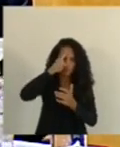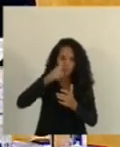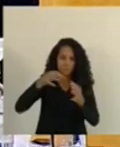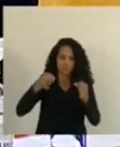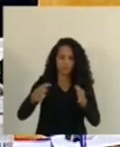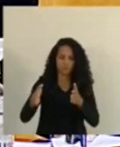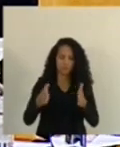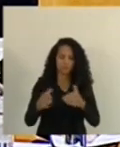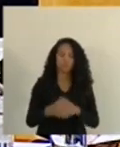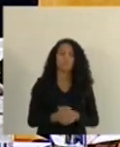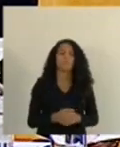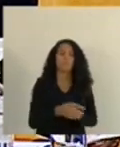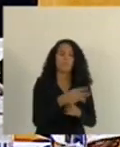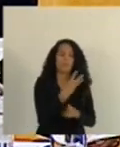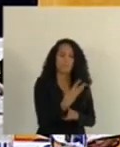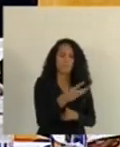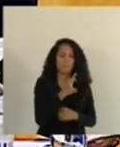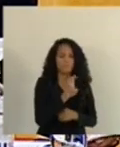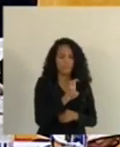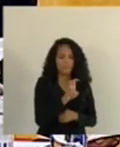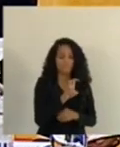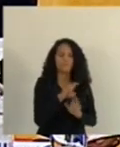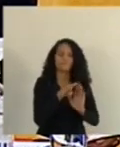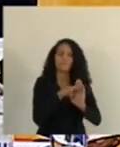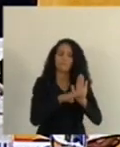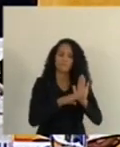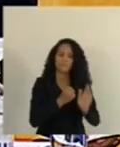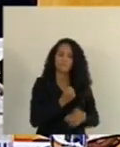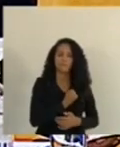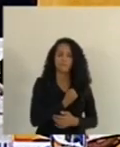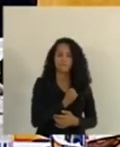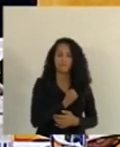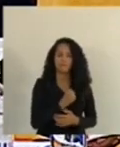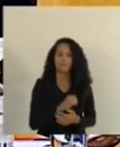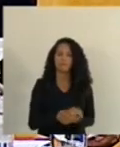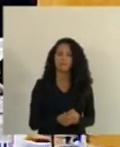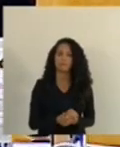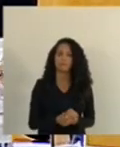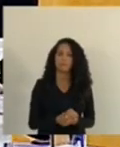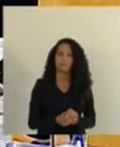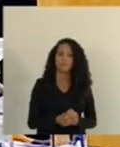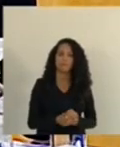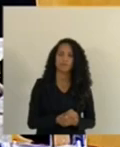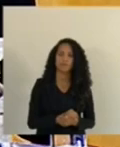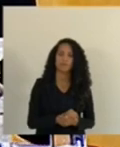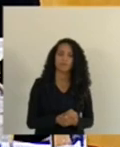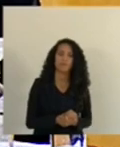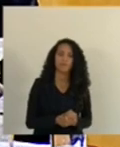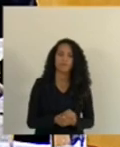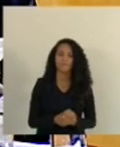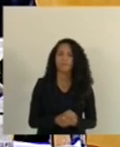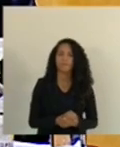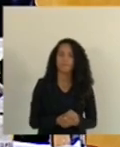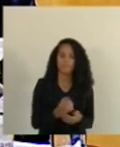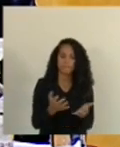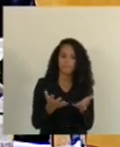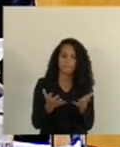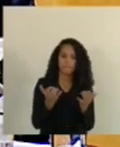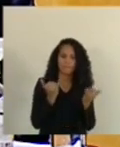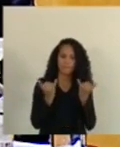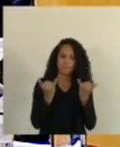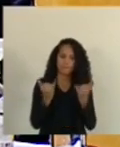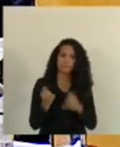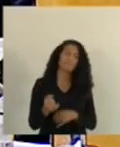35º item, é o requerimento de informação